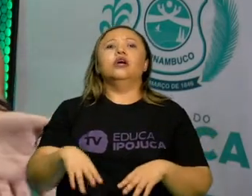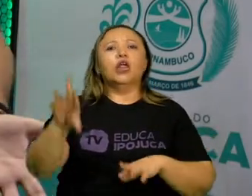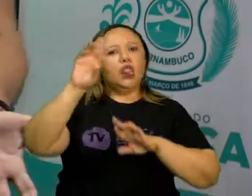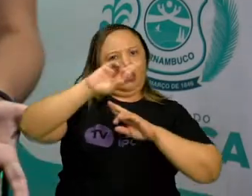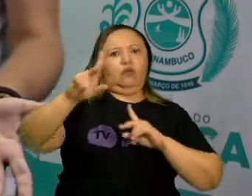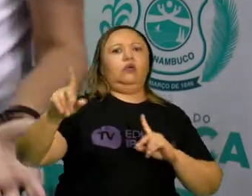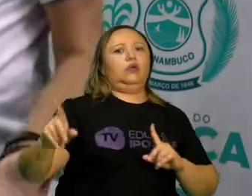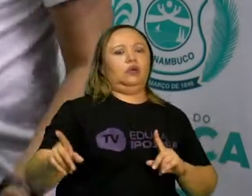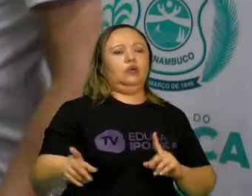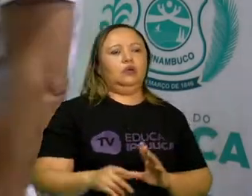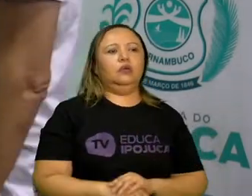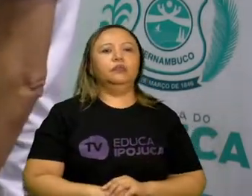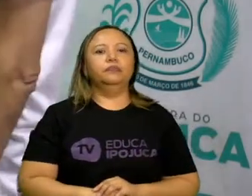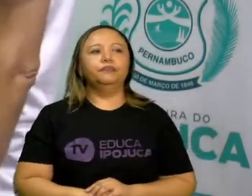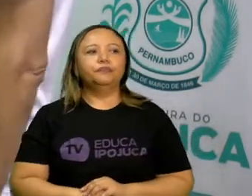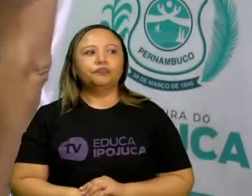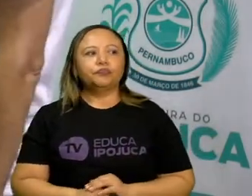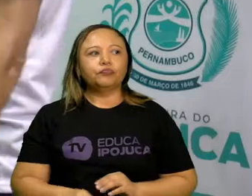diferente. Beleza?